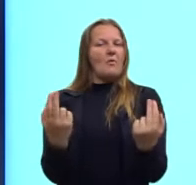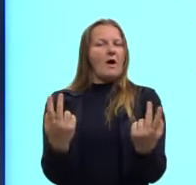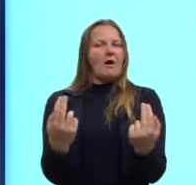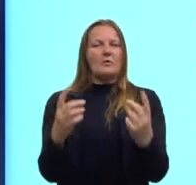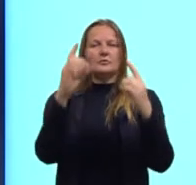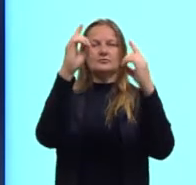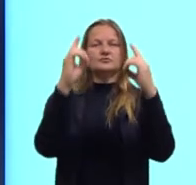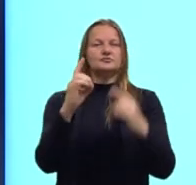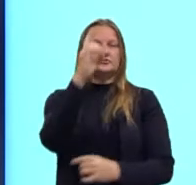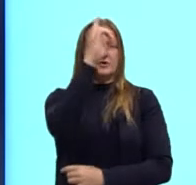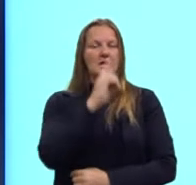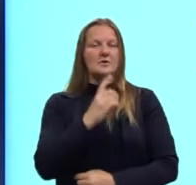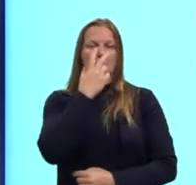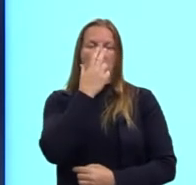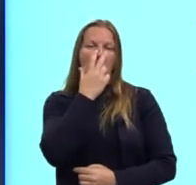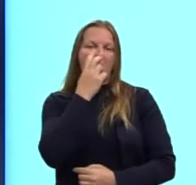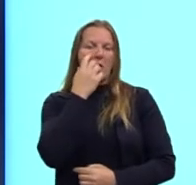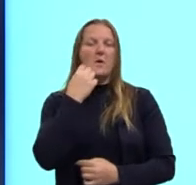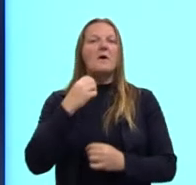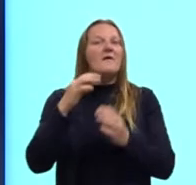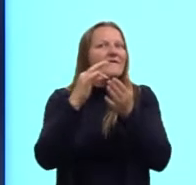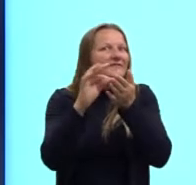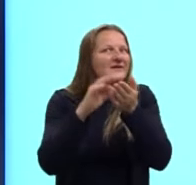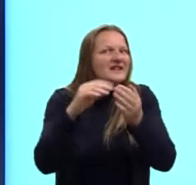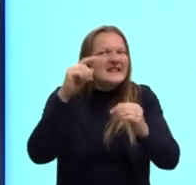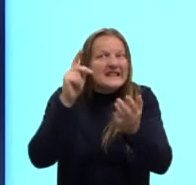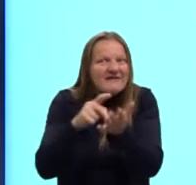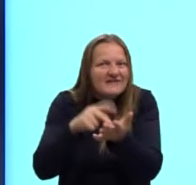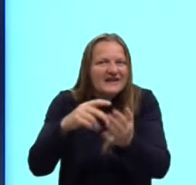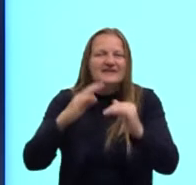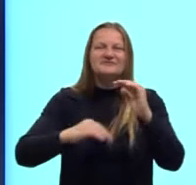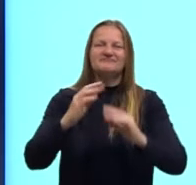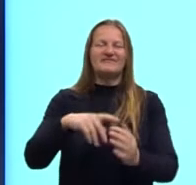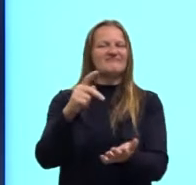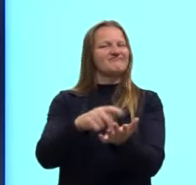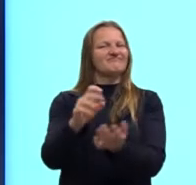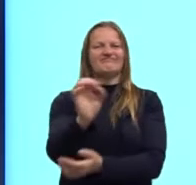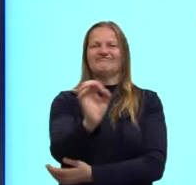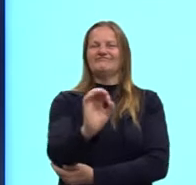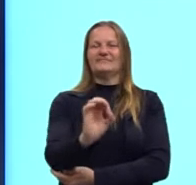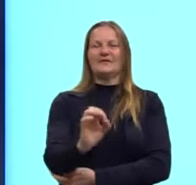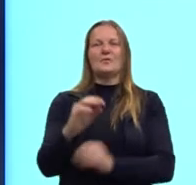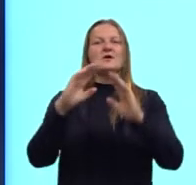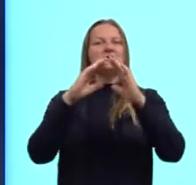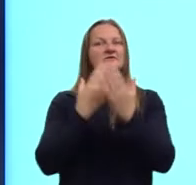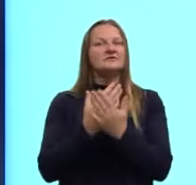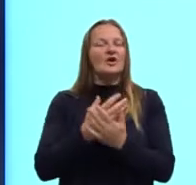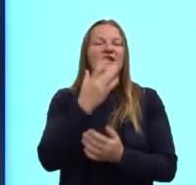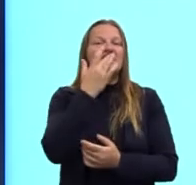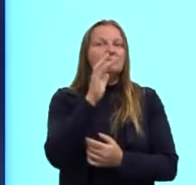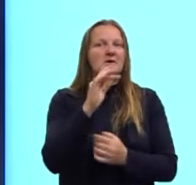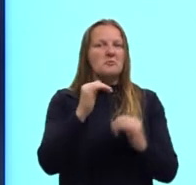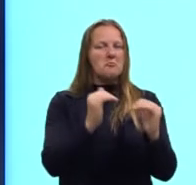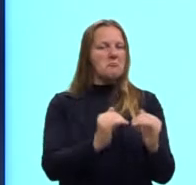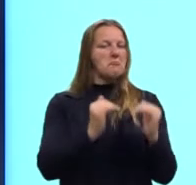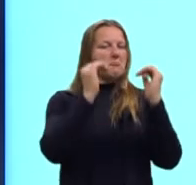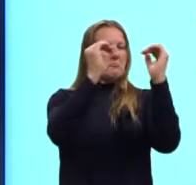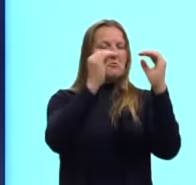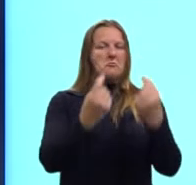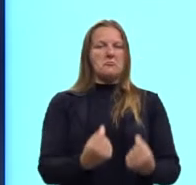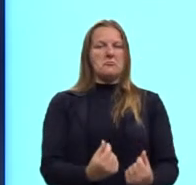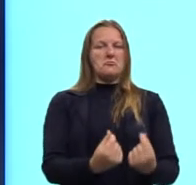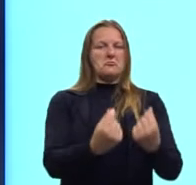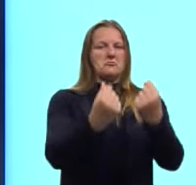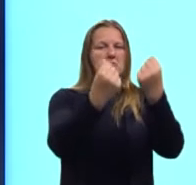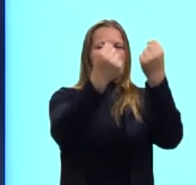direitos, aos mesmos serviços, na teoria. Na prática, isso não acontecia. Então, as escolas dos brancos recebiam muito